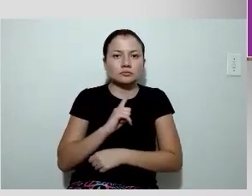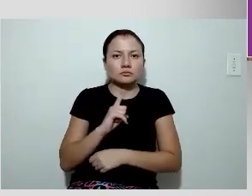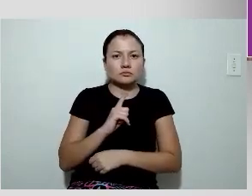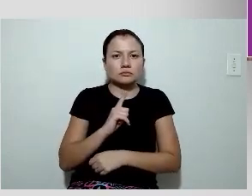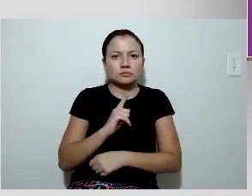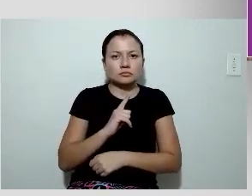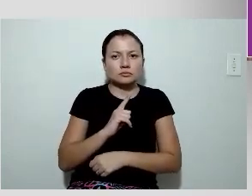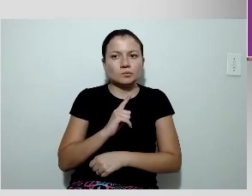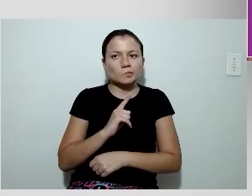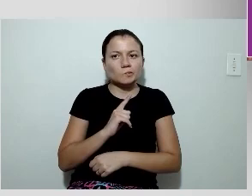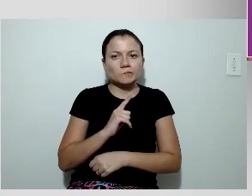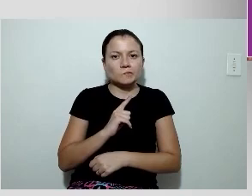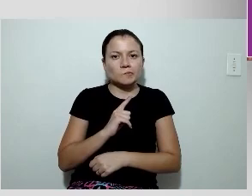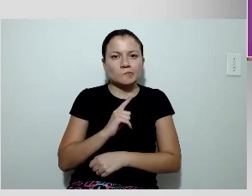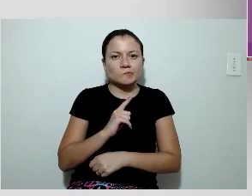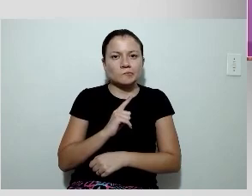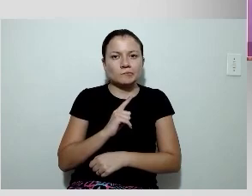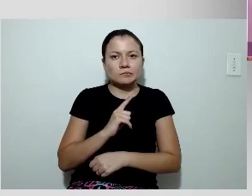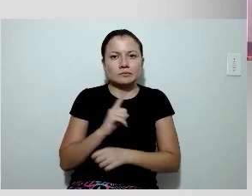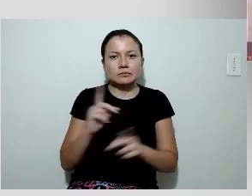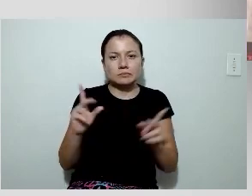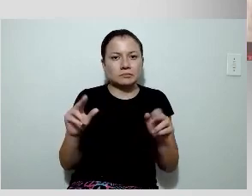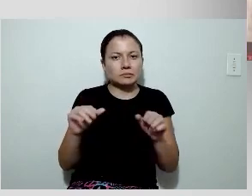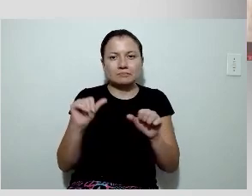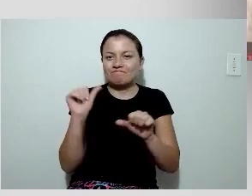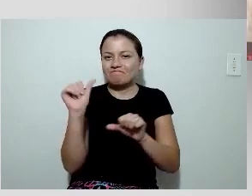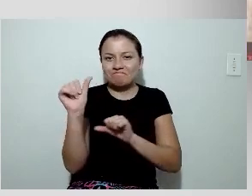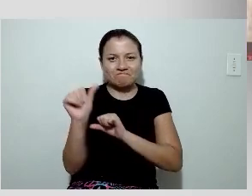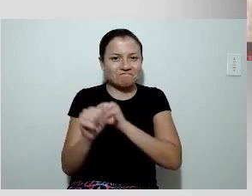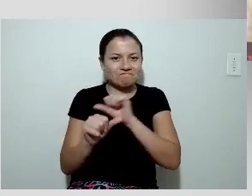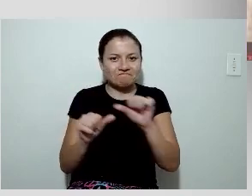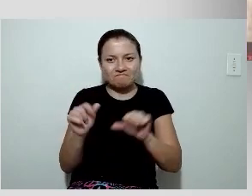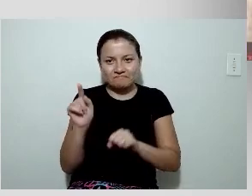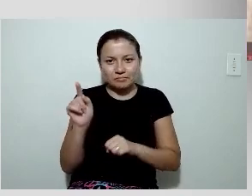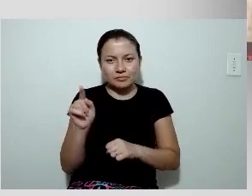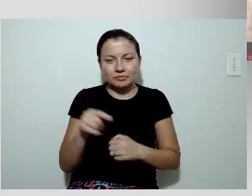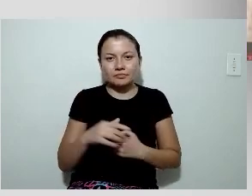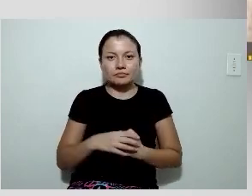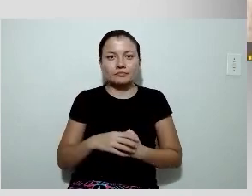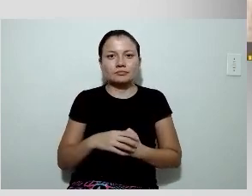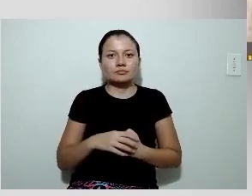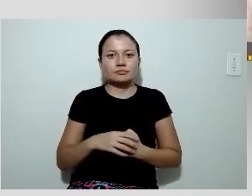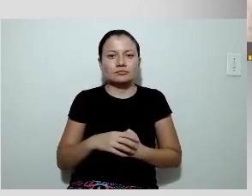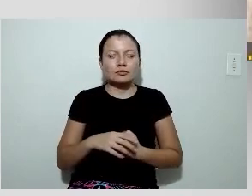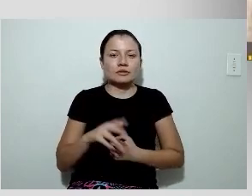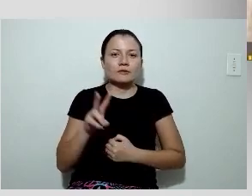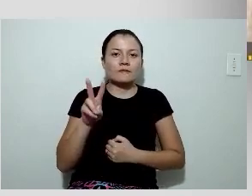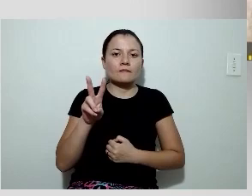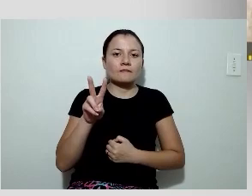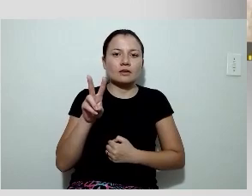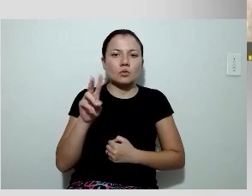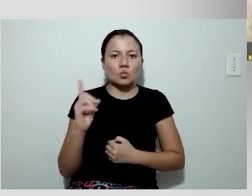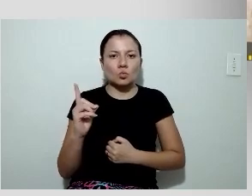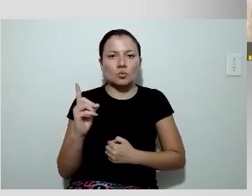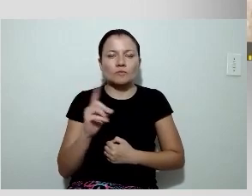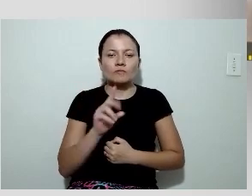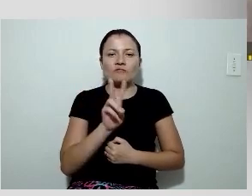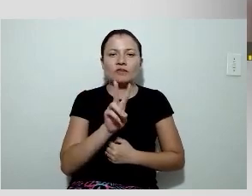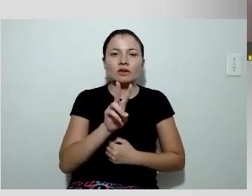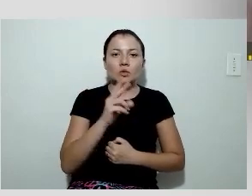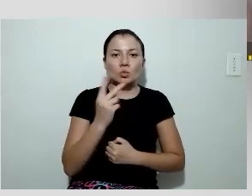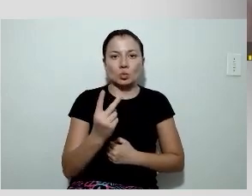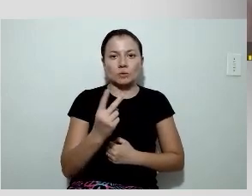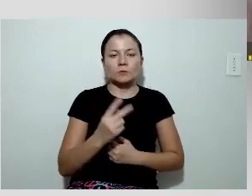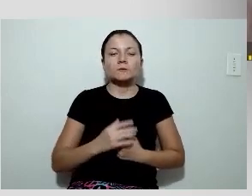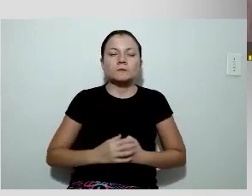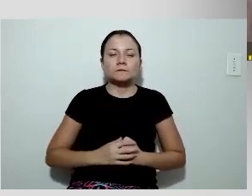transição bastante abrupta do QRS na amplitude de V1 para V2. É possível que esse paciente tenha